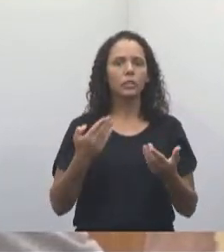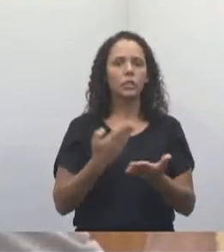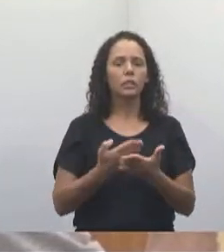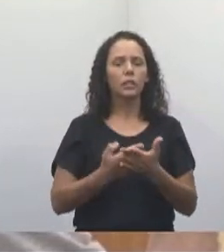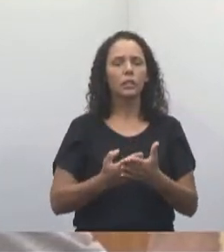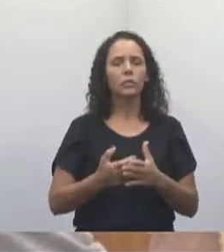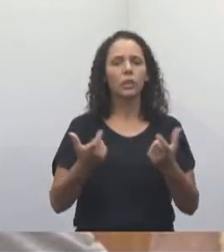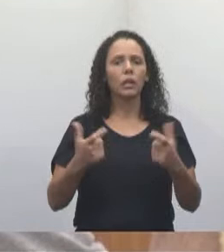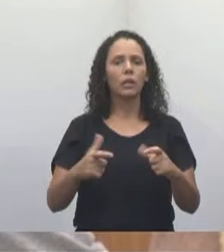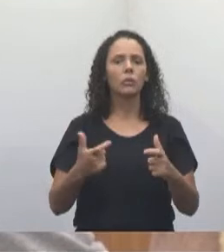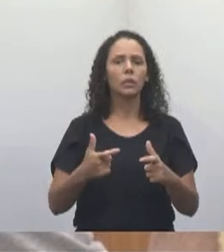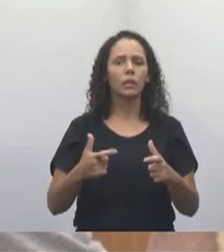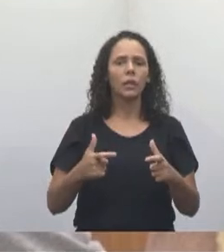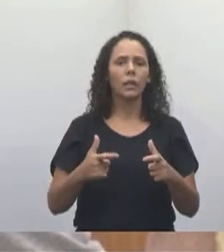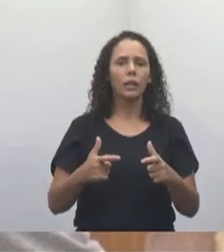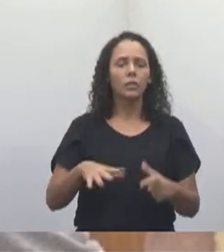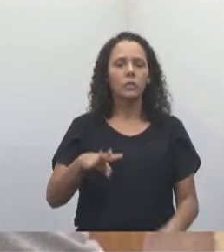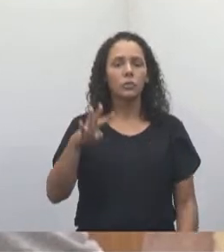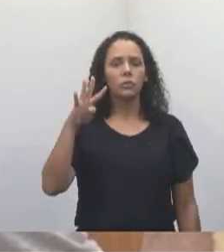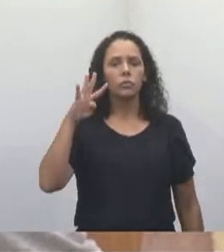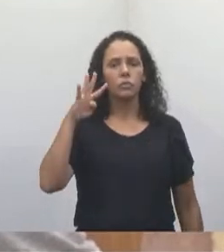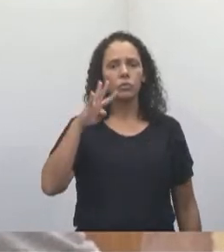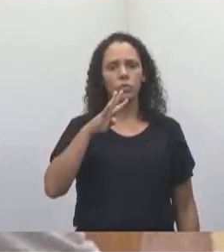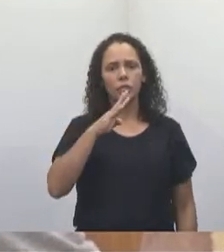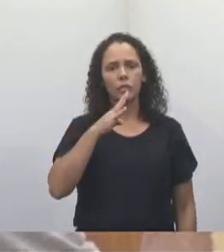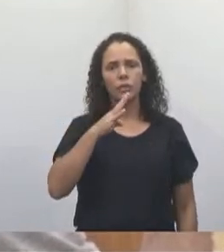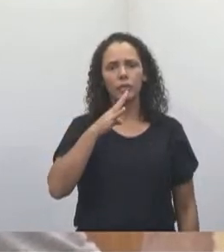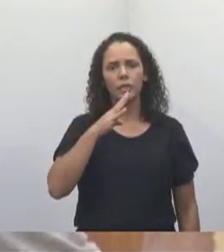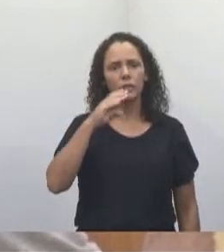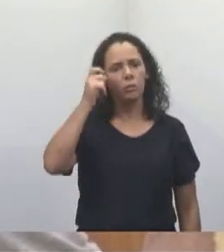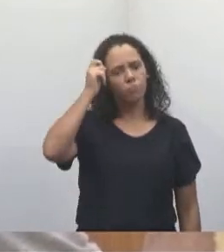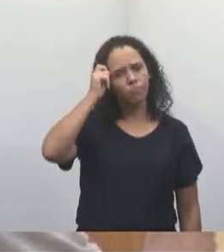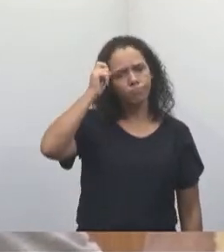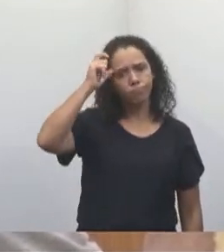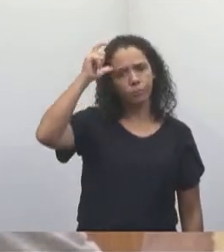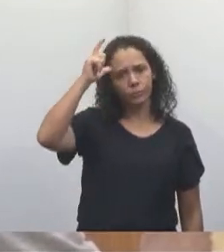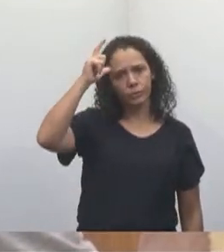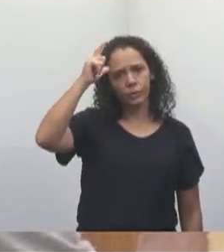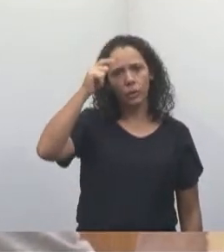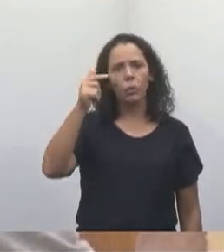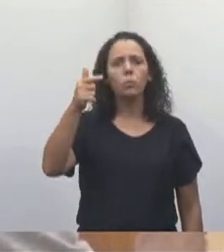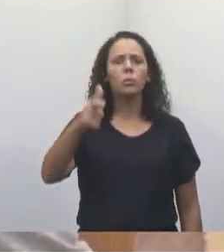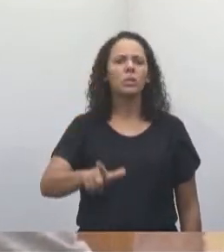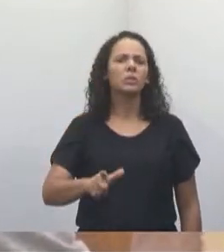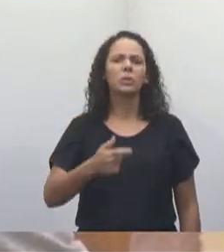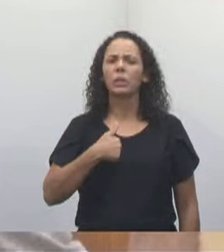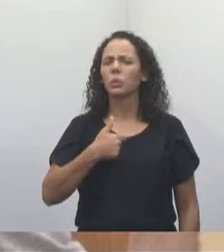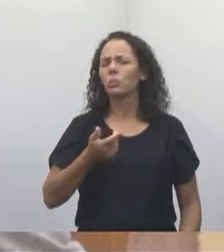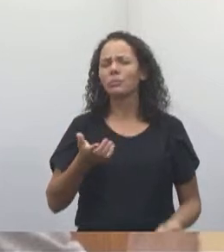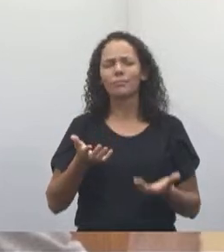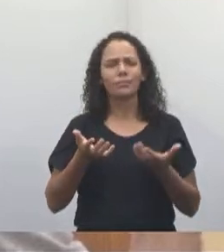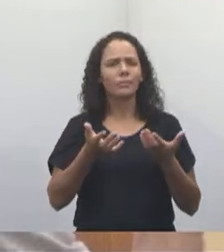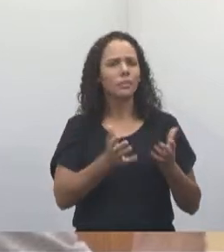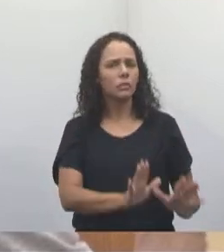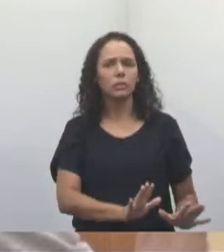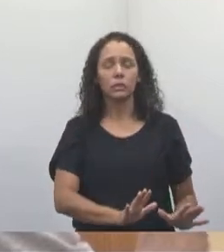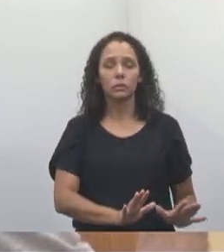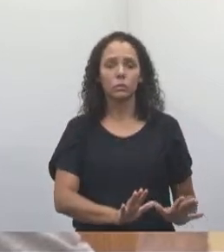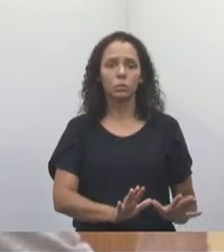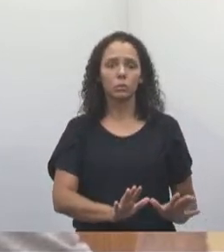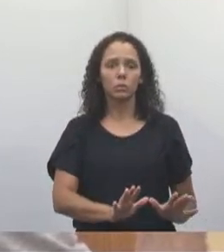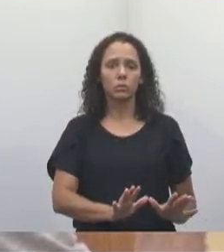fraternidade, de conhecimento e de aprendizado. Tanto quero repudiar esse tipo de agressão e me